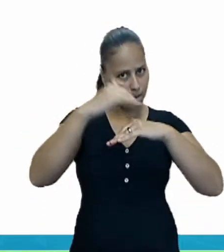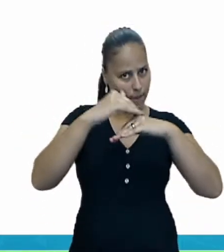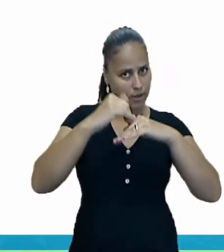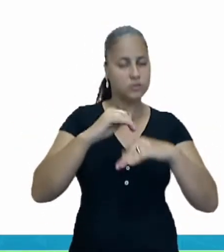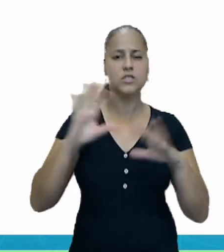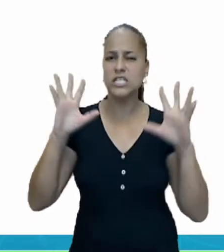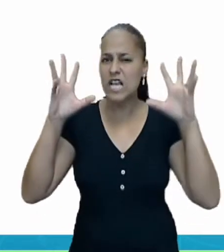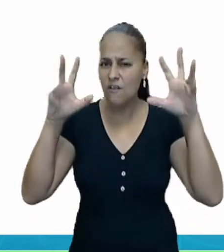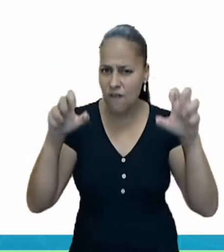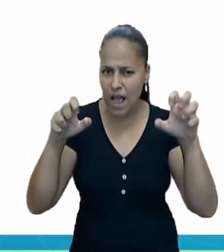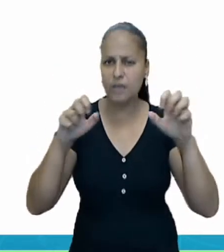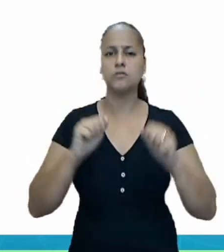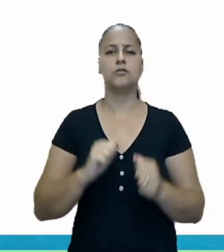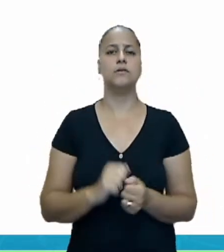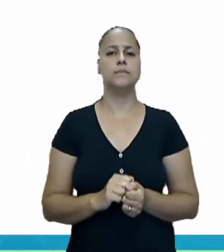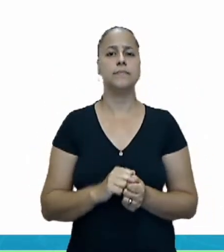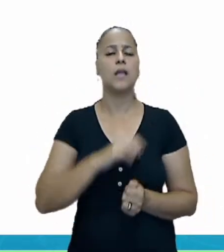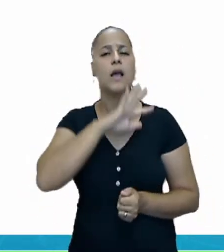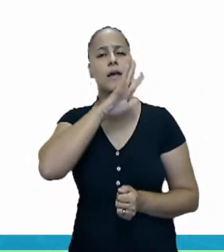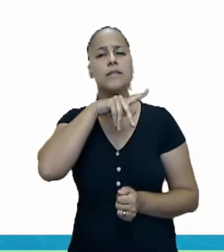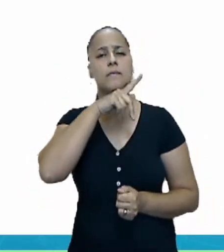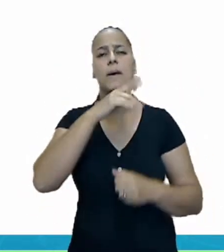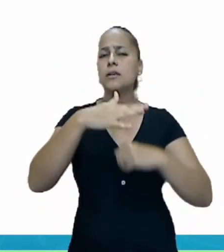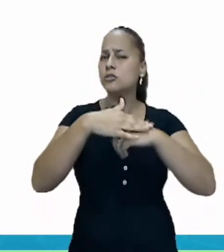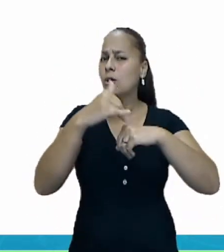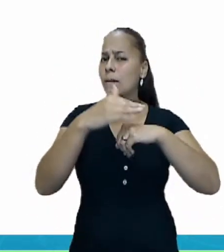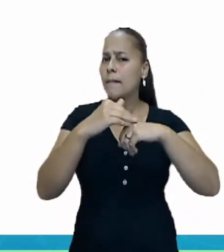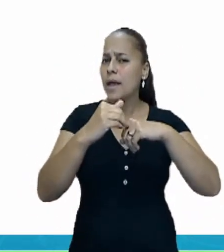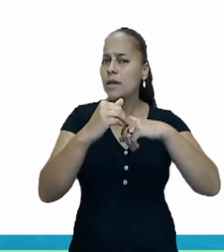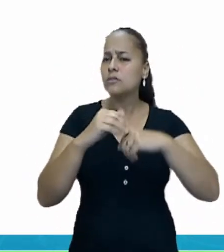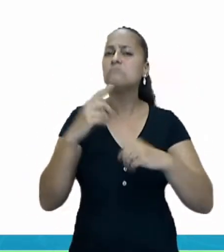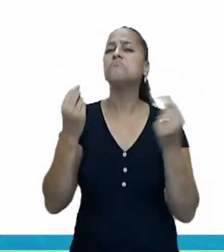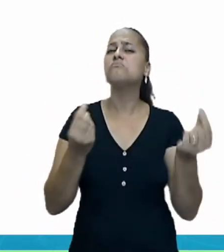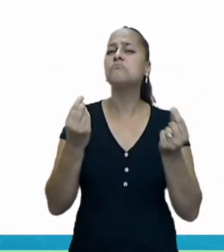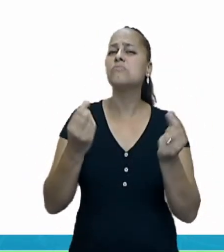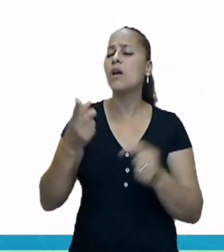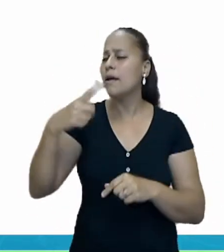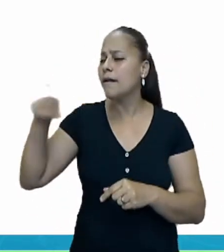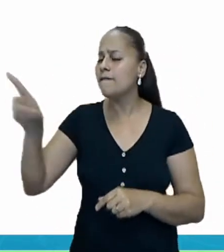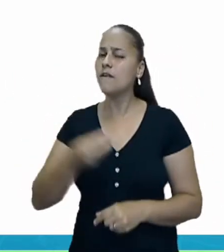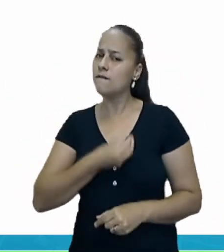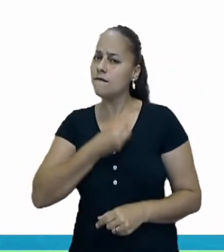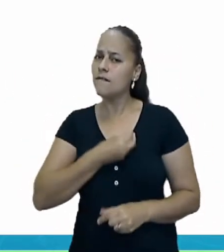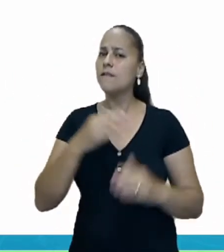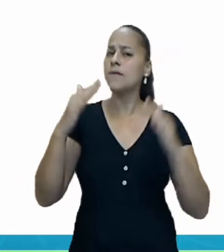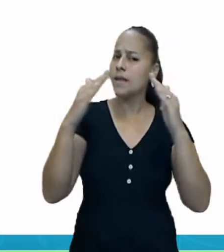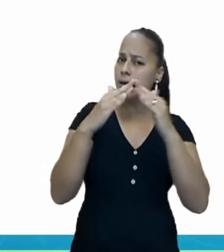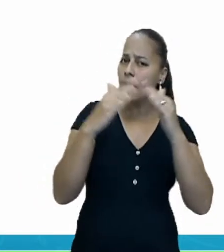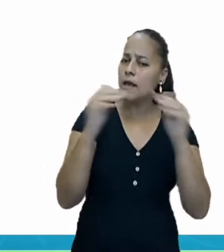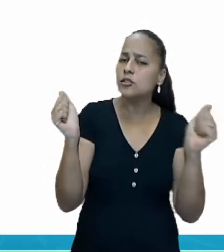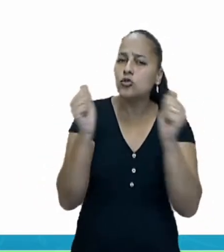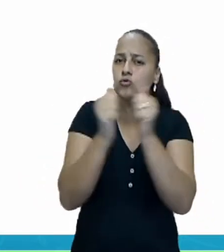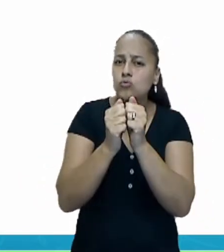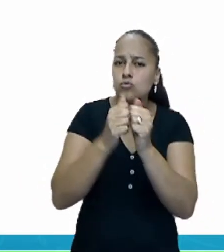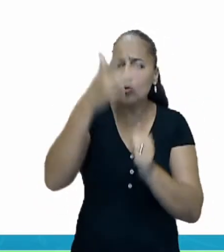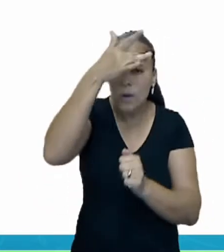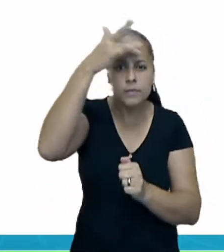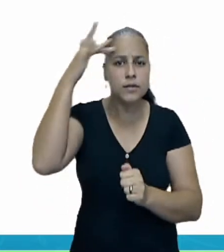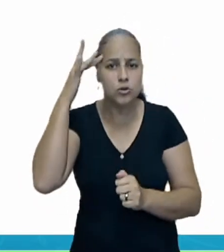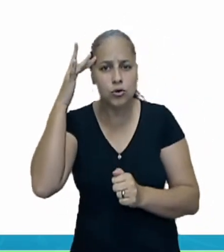selvagens. Animais domésticos são aqueles que vivem junto com as pessoas,